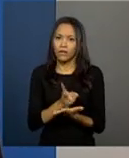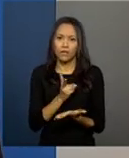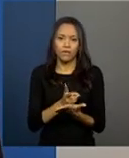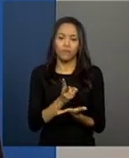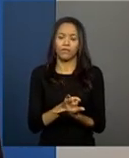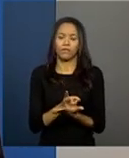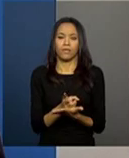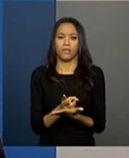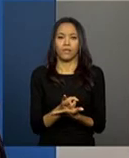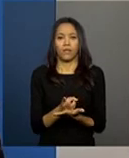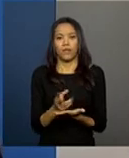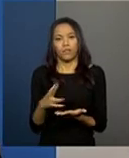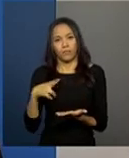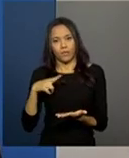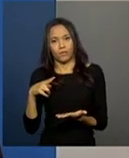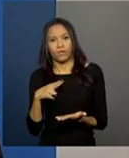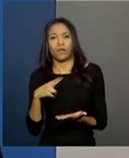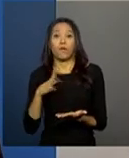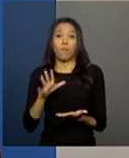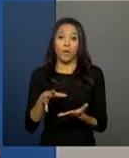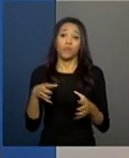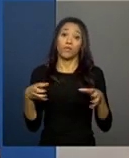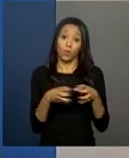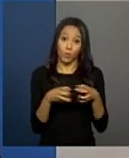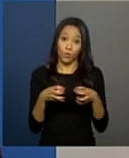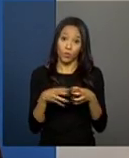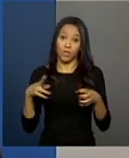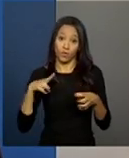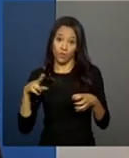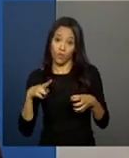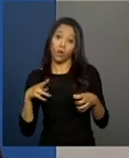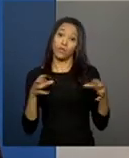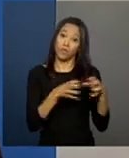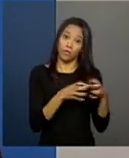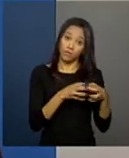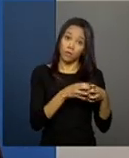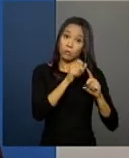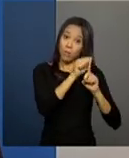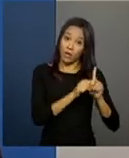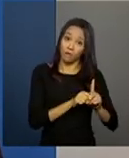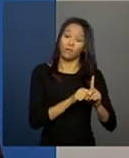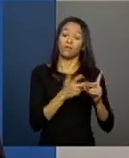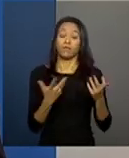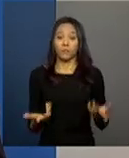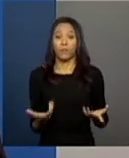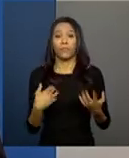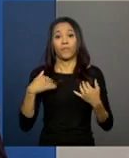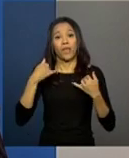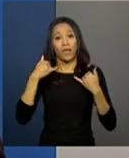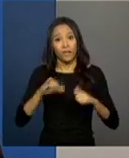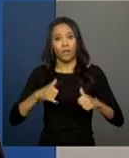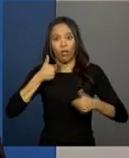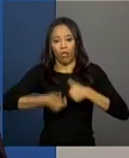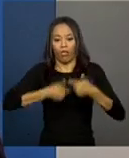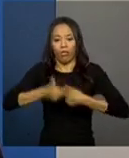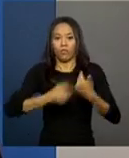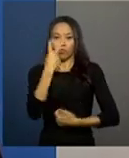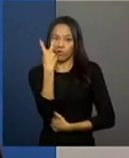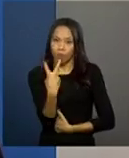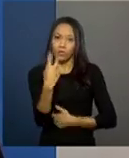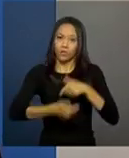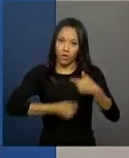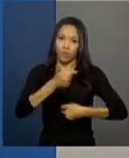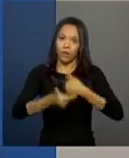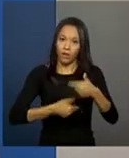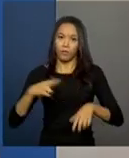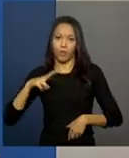estão no individual, mas muitos campos do mensal a gente consegue tirar do individual. Quer dizer, evita um trabalho. Não precisa ter dois trabalhos, preenchimento